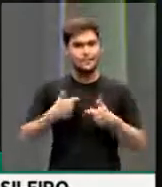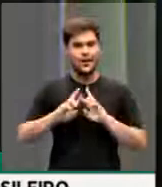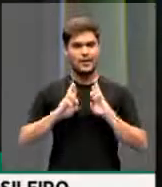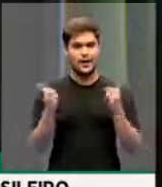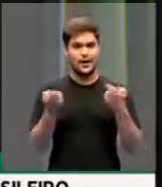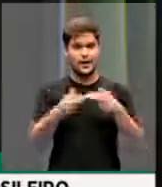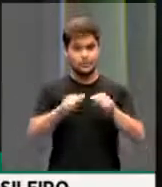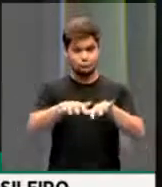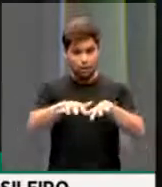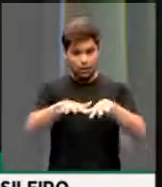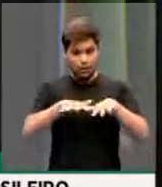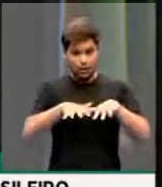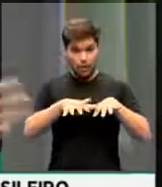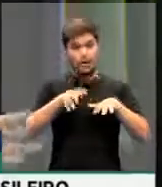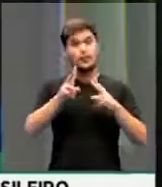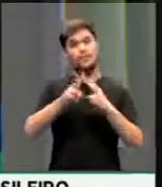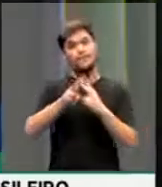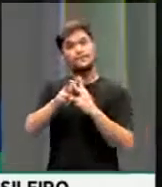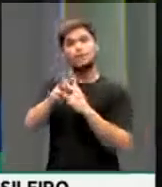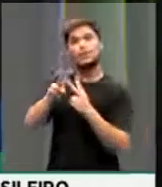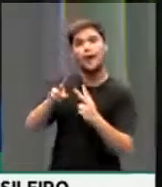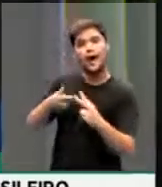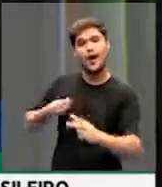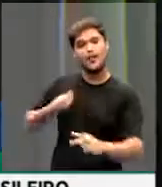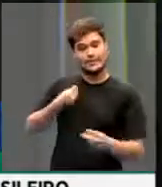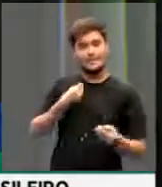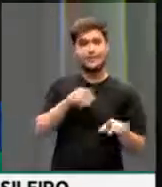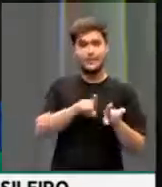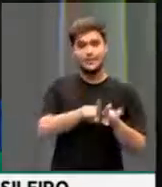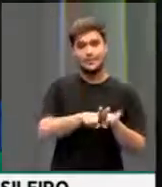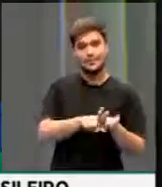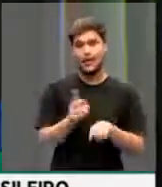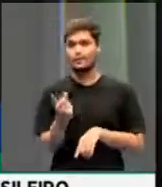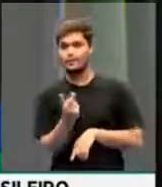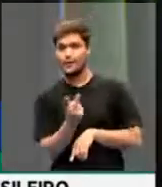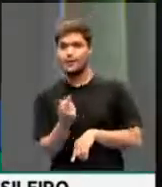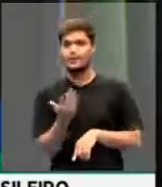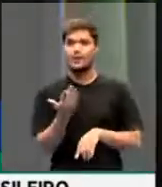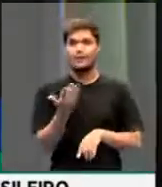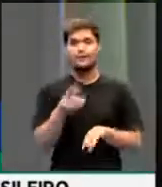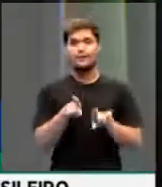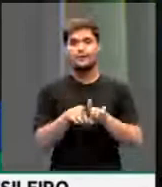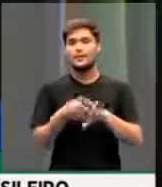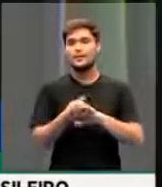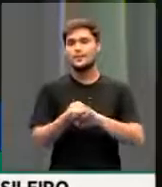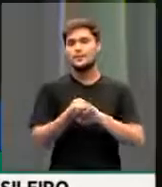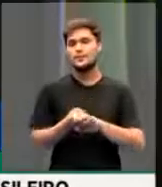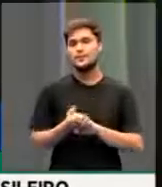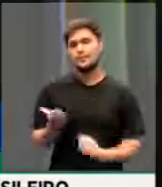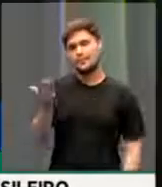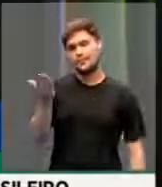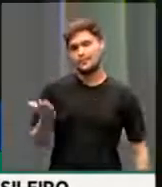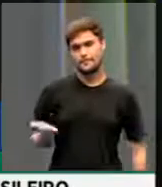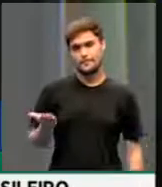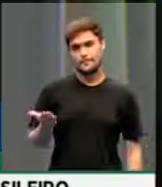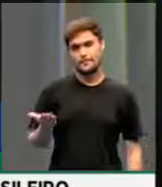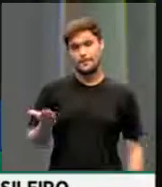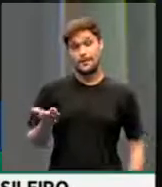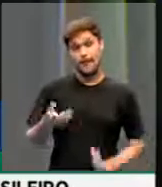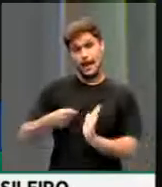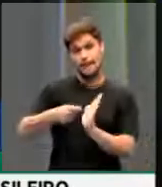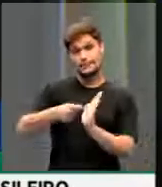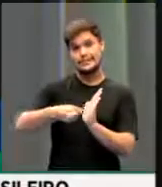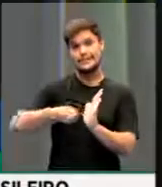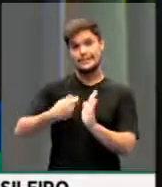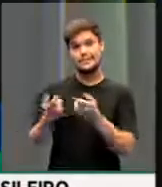com o plenário virtual, com o plenário presencial. Presidente, eu, de mais nada, cumprimentá-lo pela assinatura